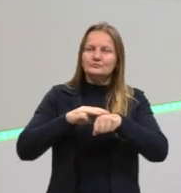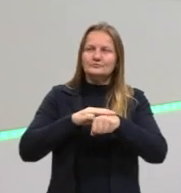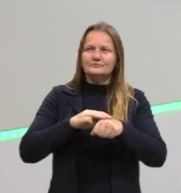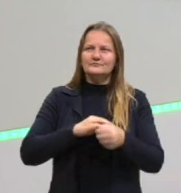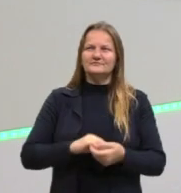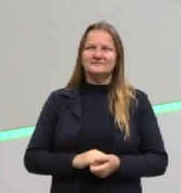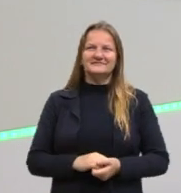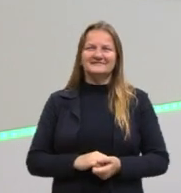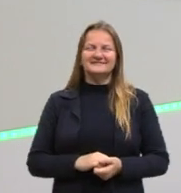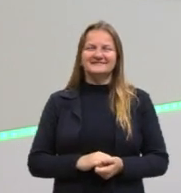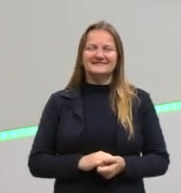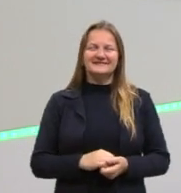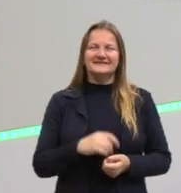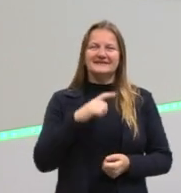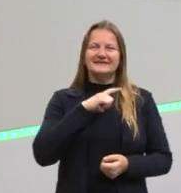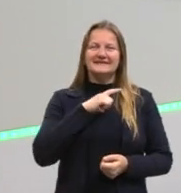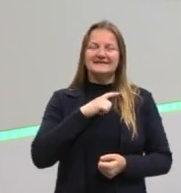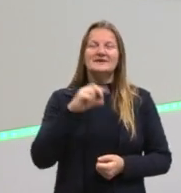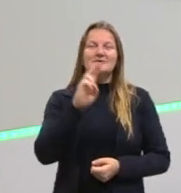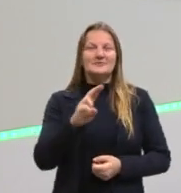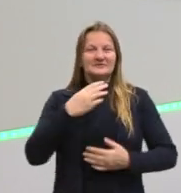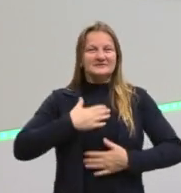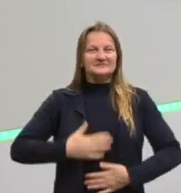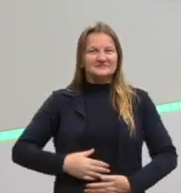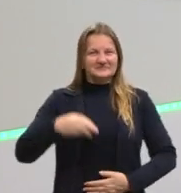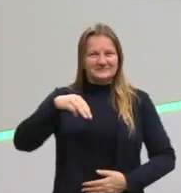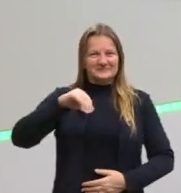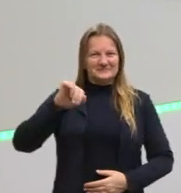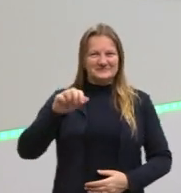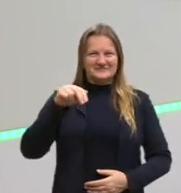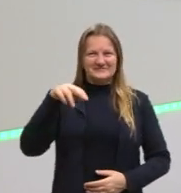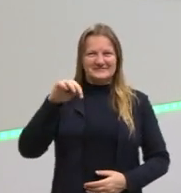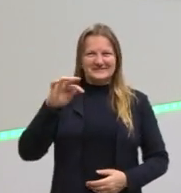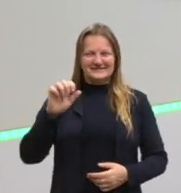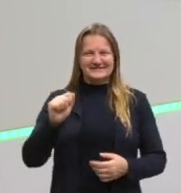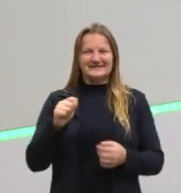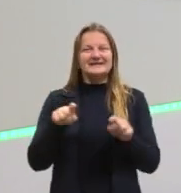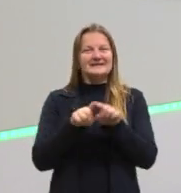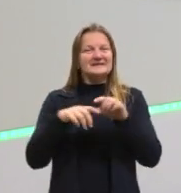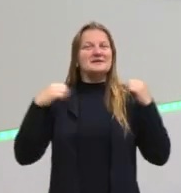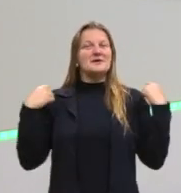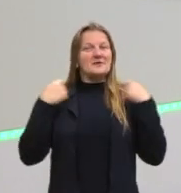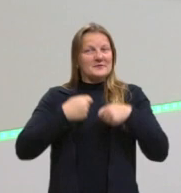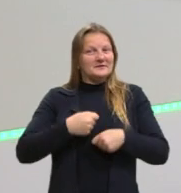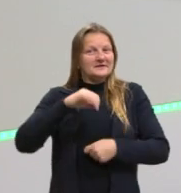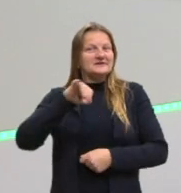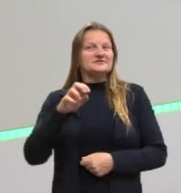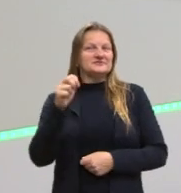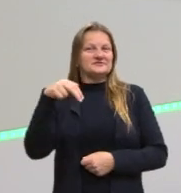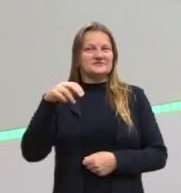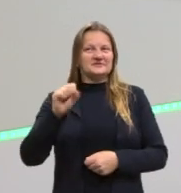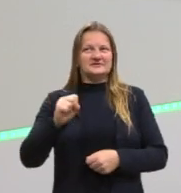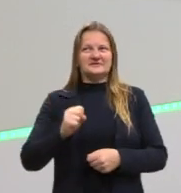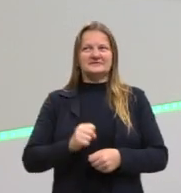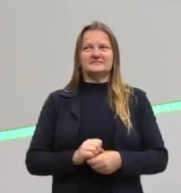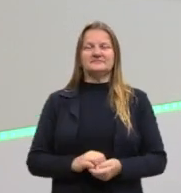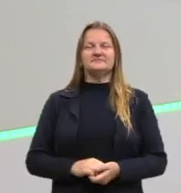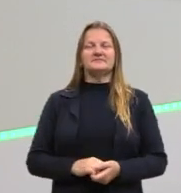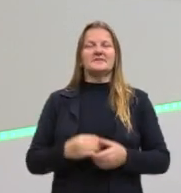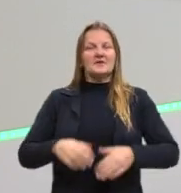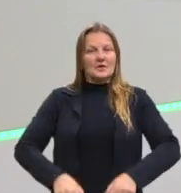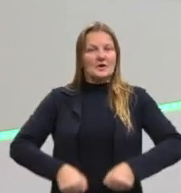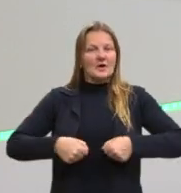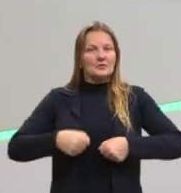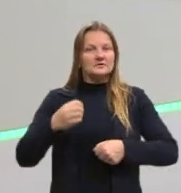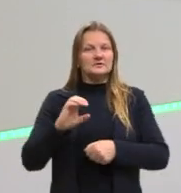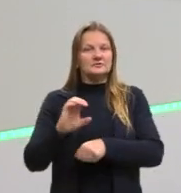bem castanhos, uso uma camiseta magenta, uma camisa jeans sobreposta à camiseta, uma calça